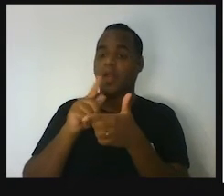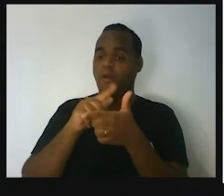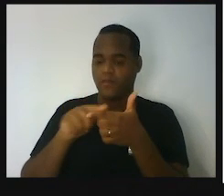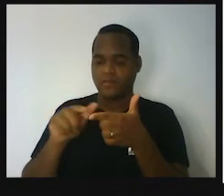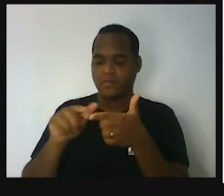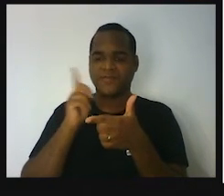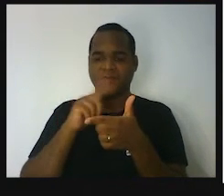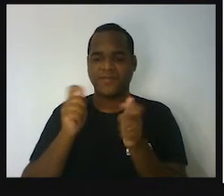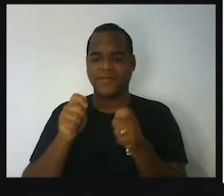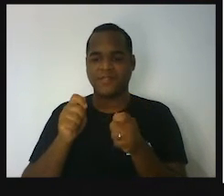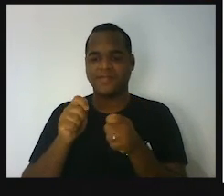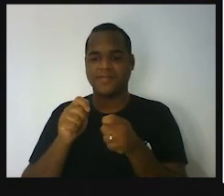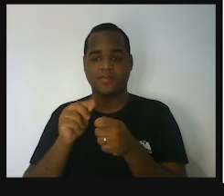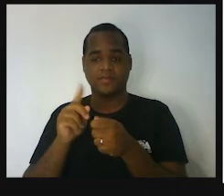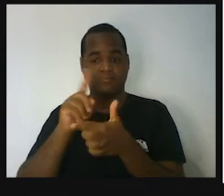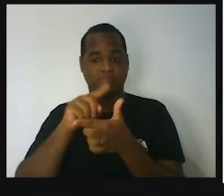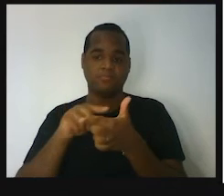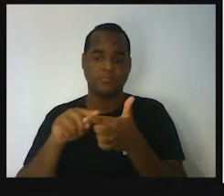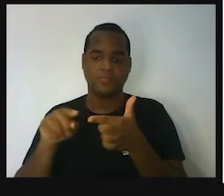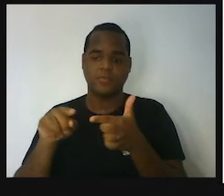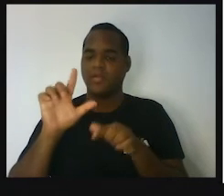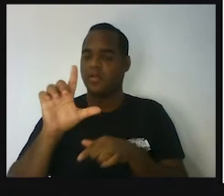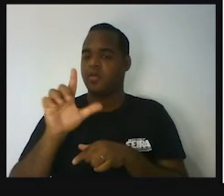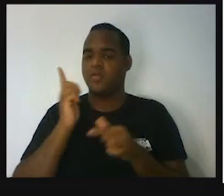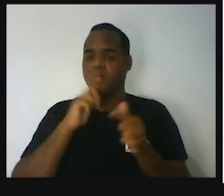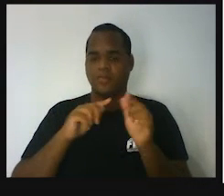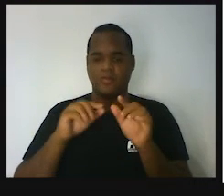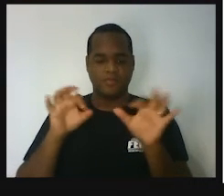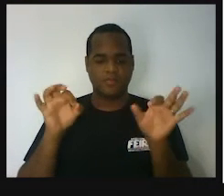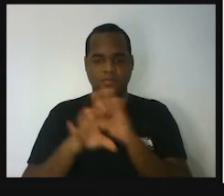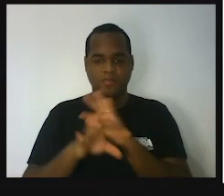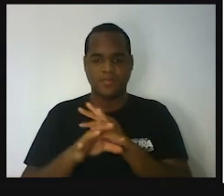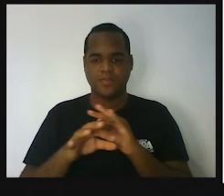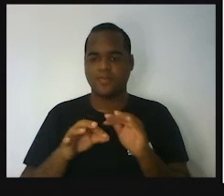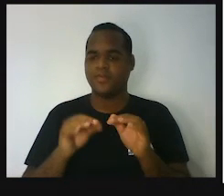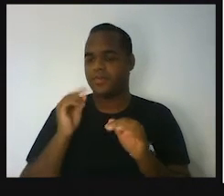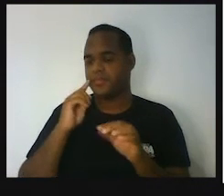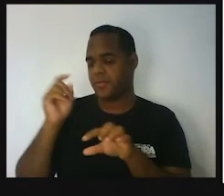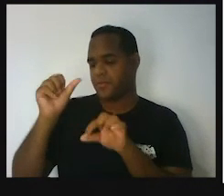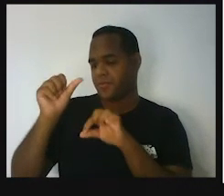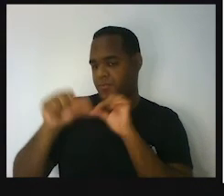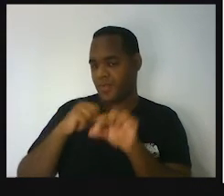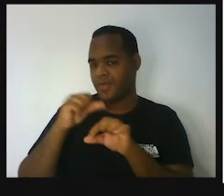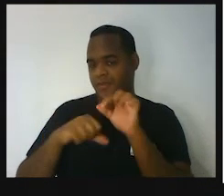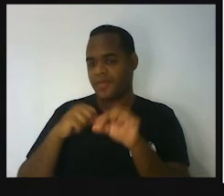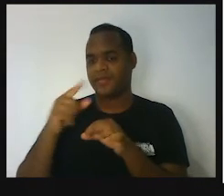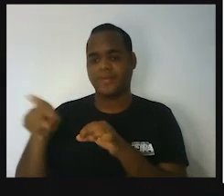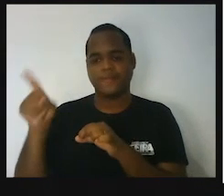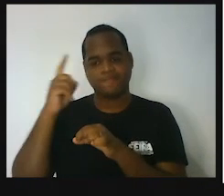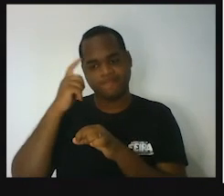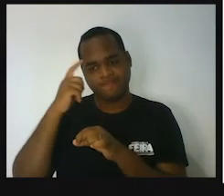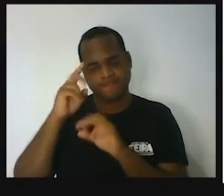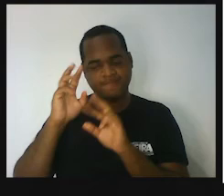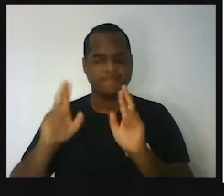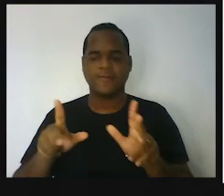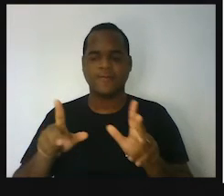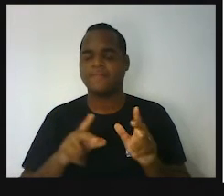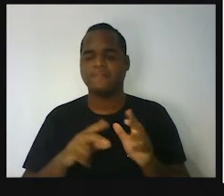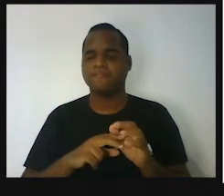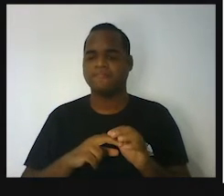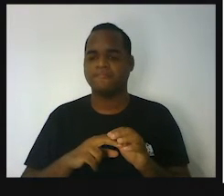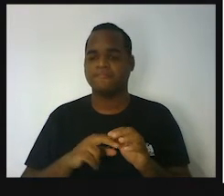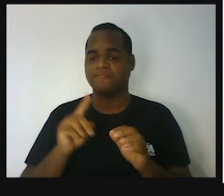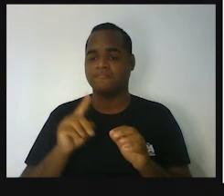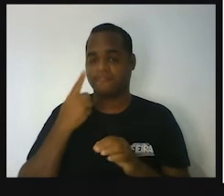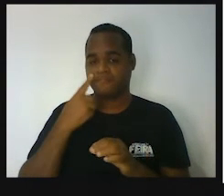quantos litros ele abasteceu. Ou seja, pensando o inverso, a operação inversa, se você pegar